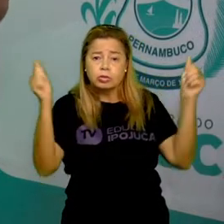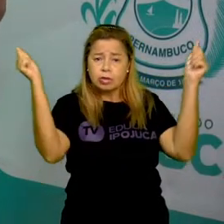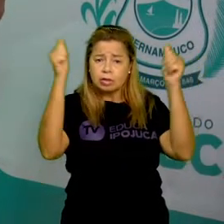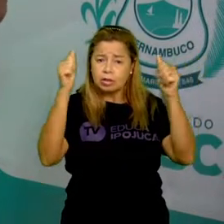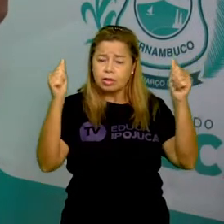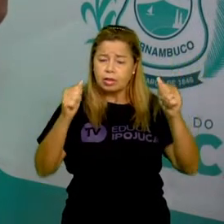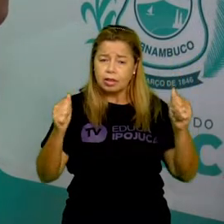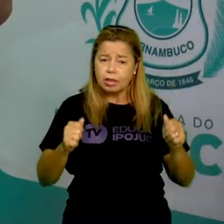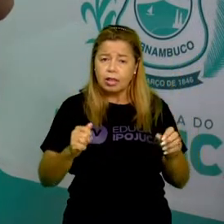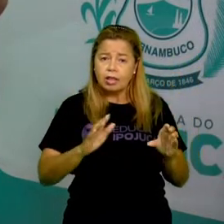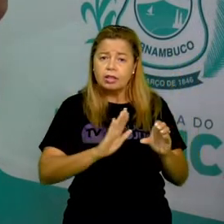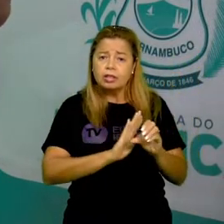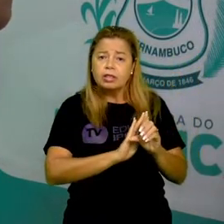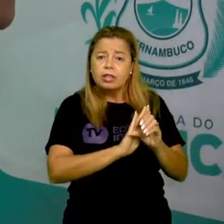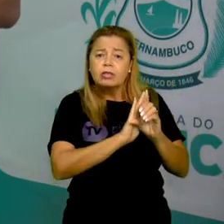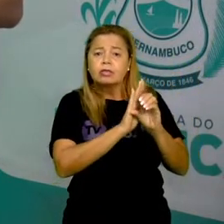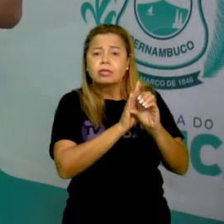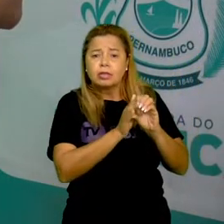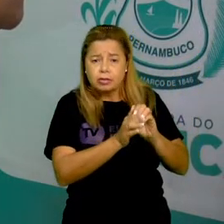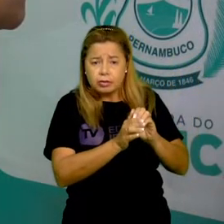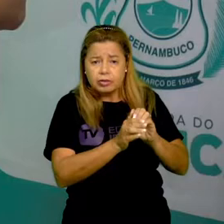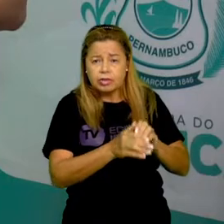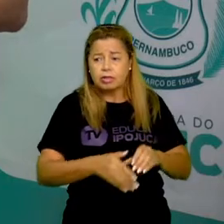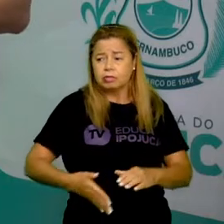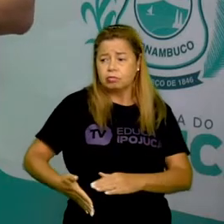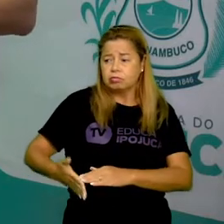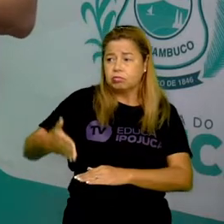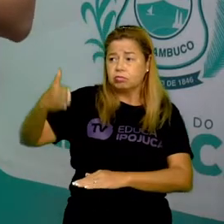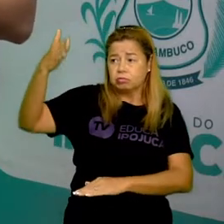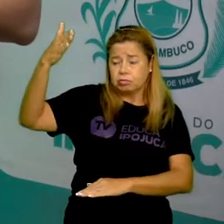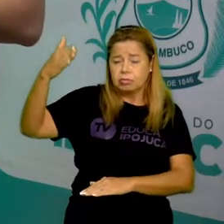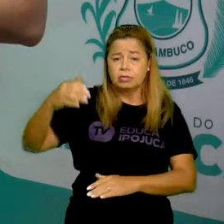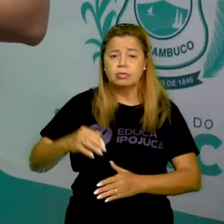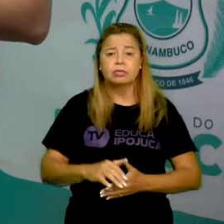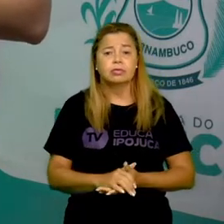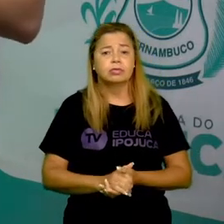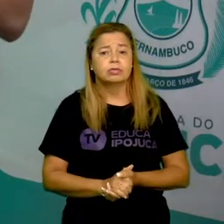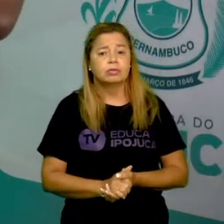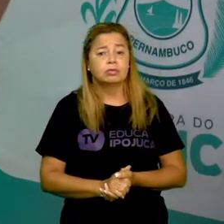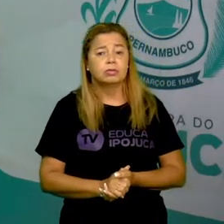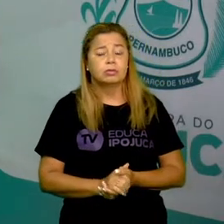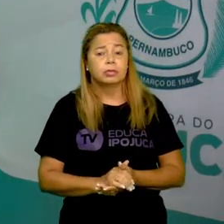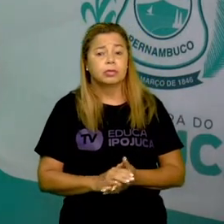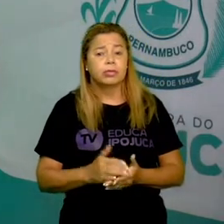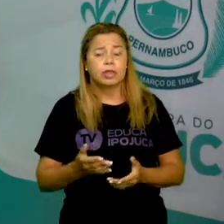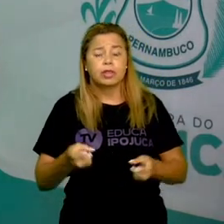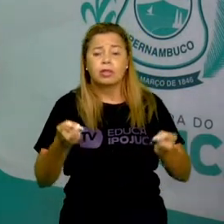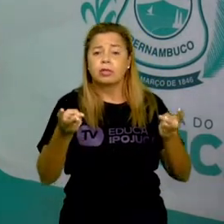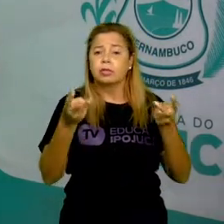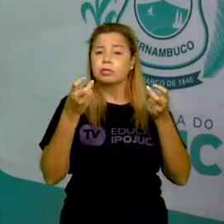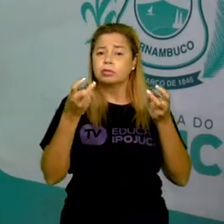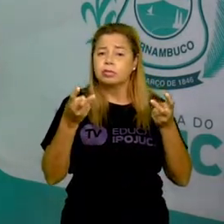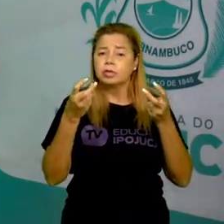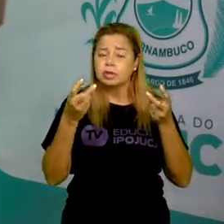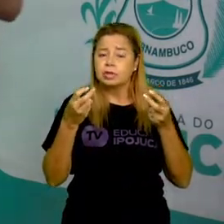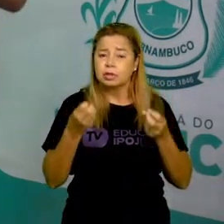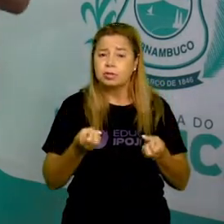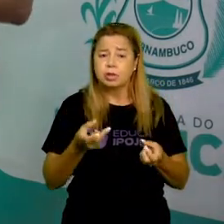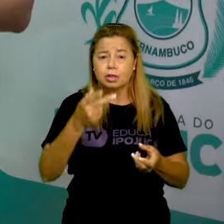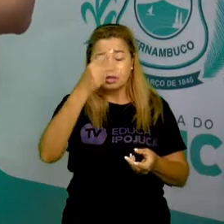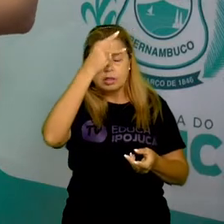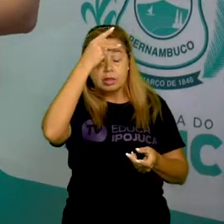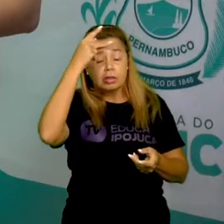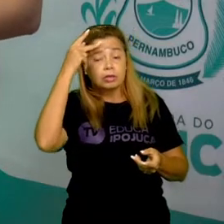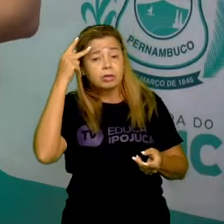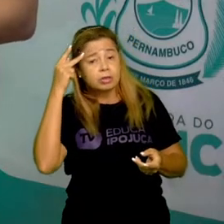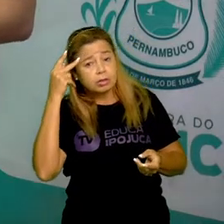fora de dentro das grutas, mas sempre nas paredes. Portanto, a gente vai perceber que os homens das cavernas já